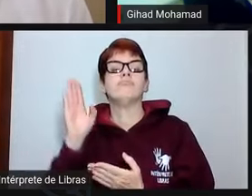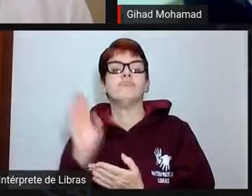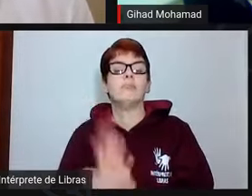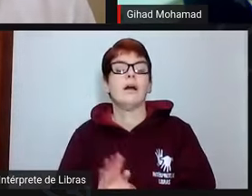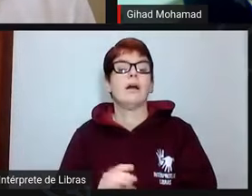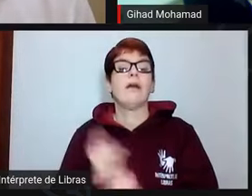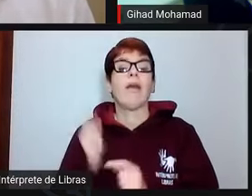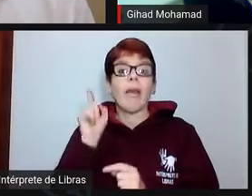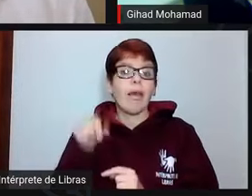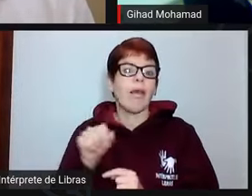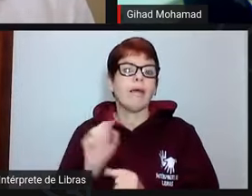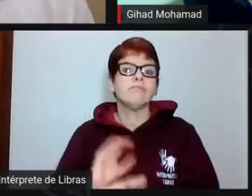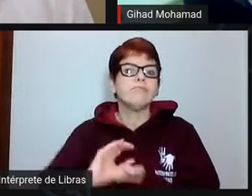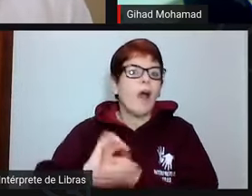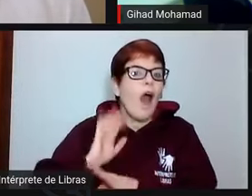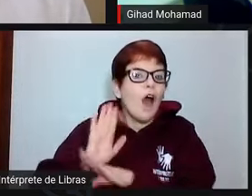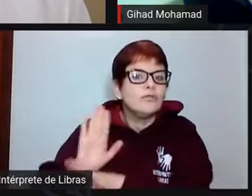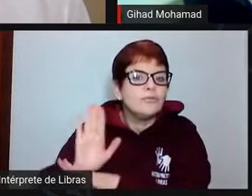é, sem dúvida nenhuma,